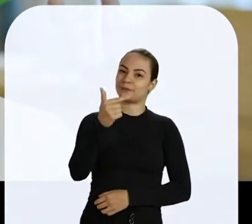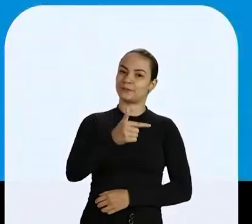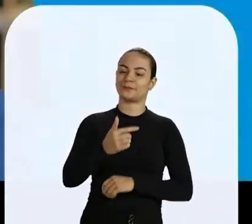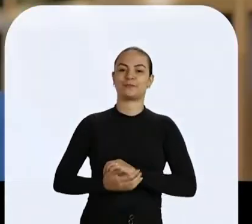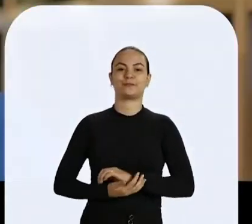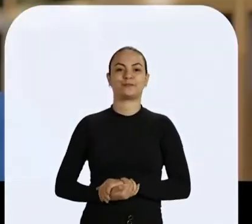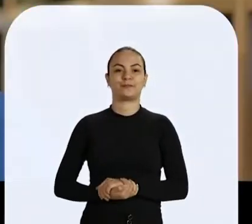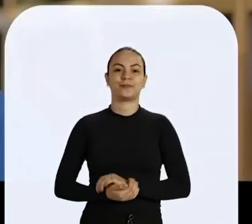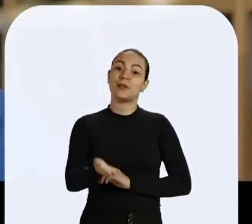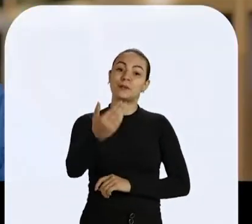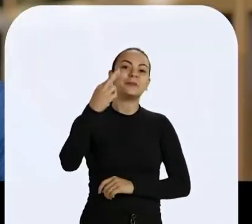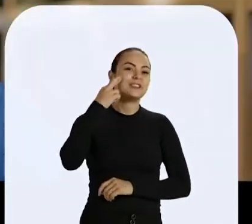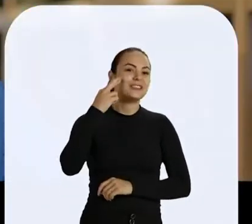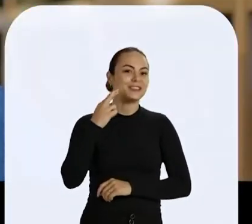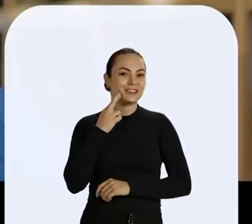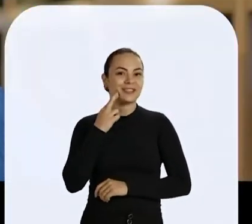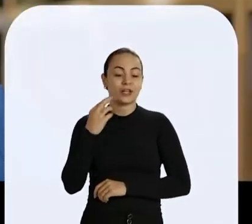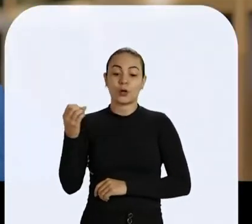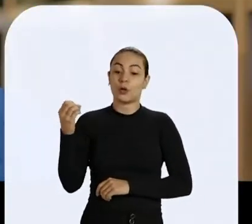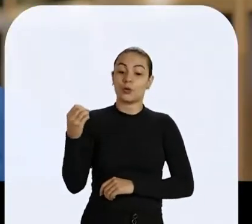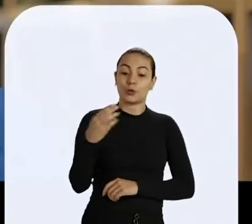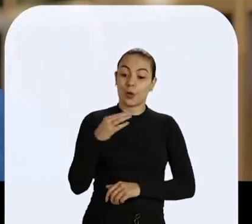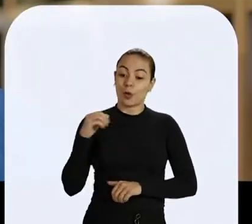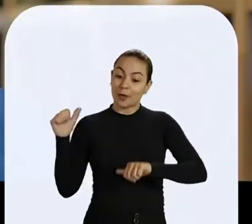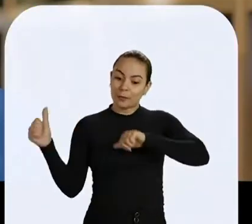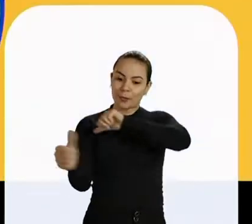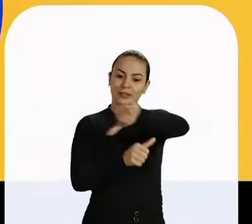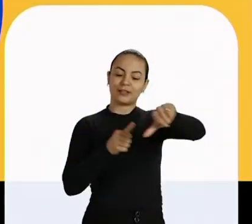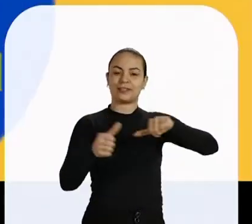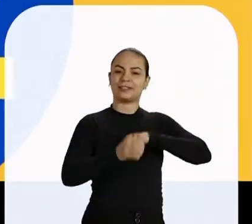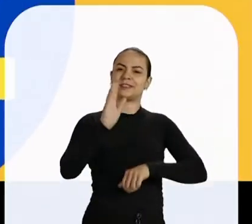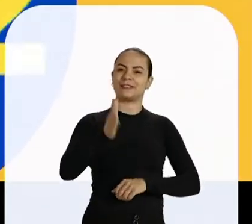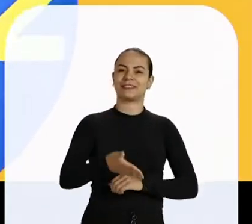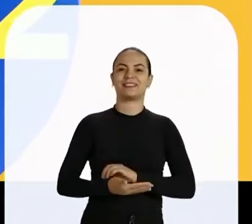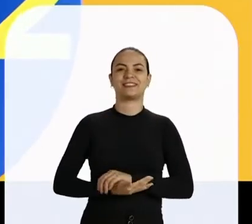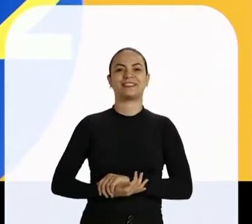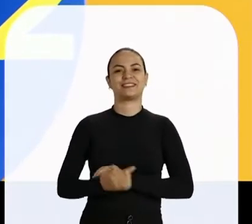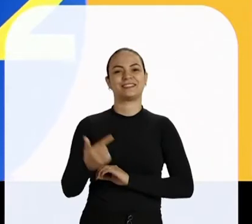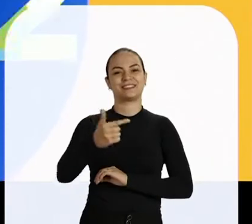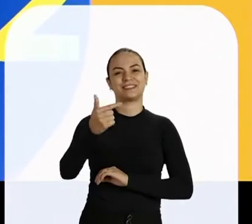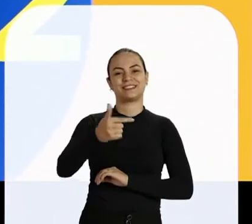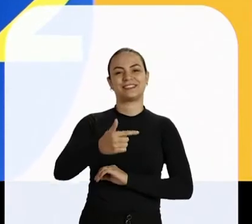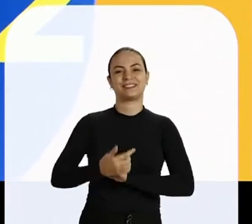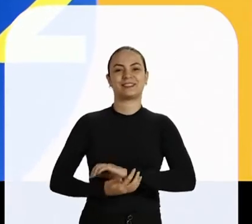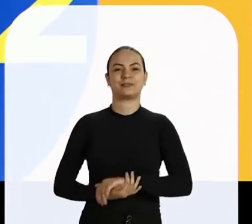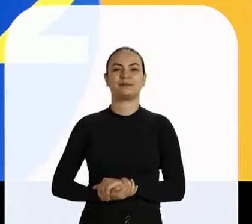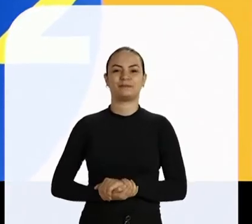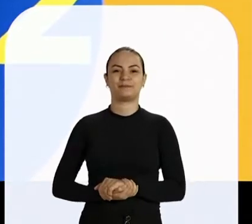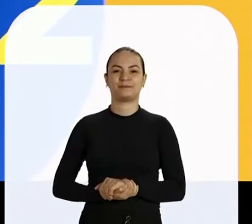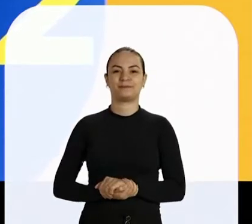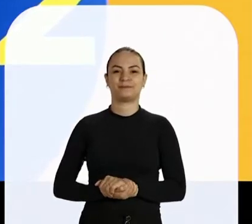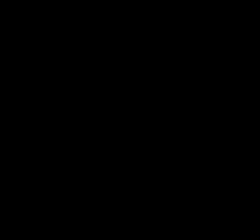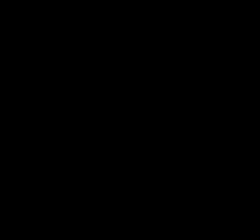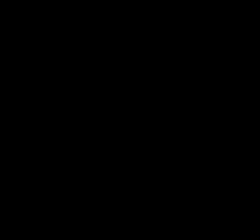22. Bora comigo, Rondônia. Um novo tempo é pra já. Marcos Rogério é 22.